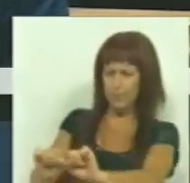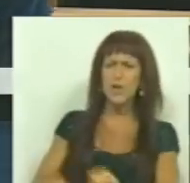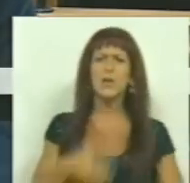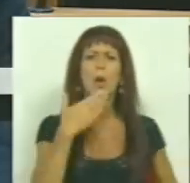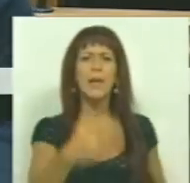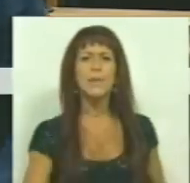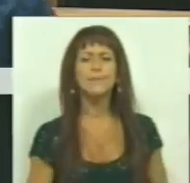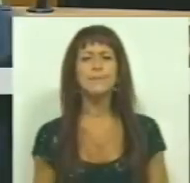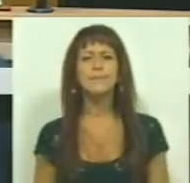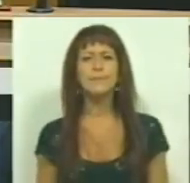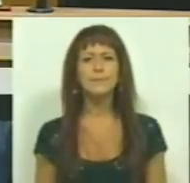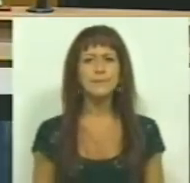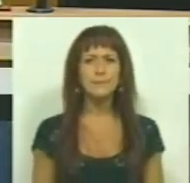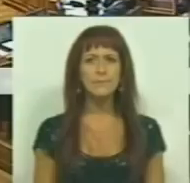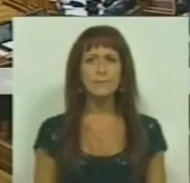Muito obrigado.